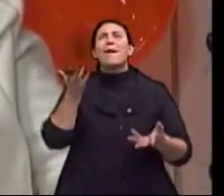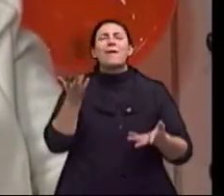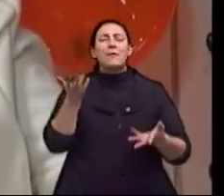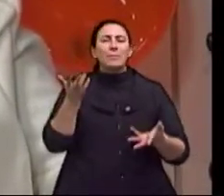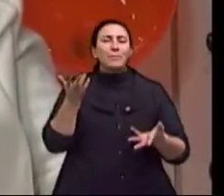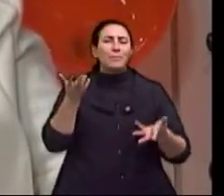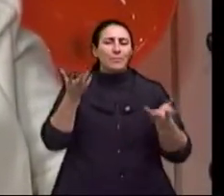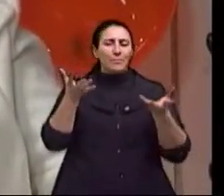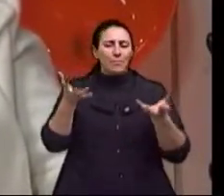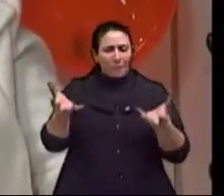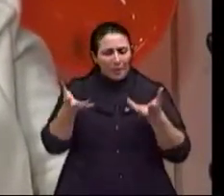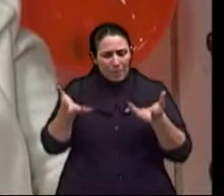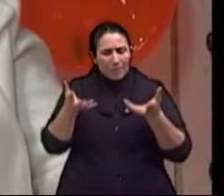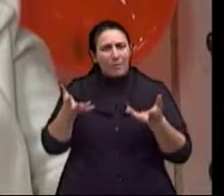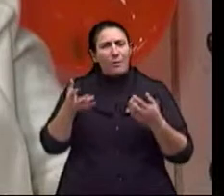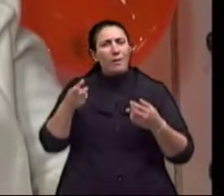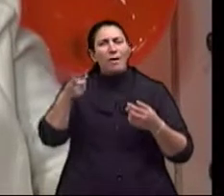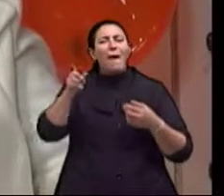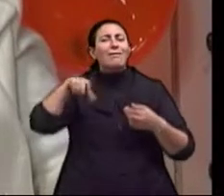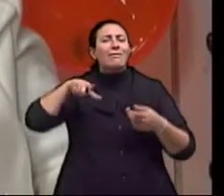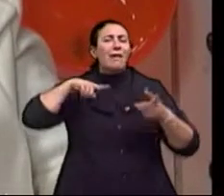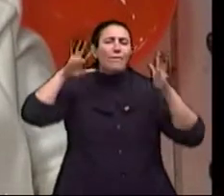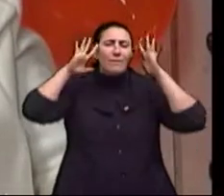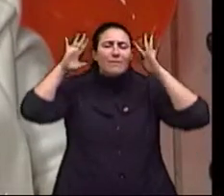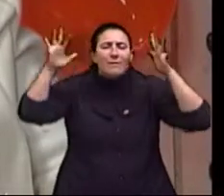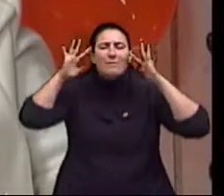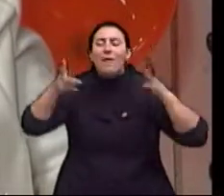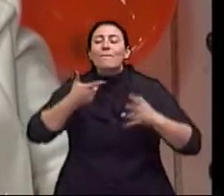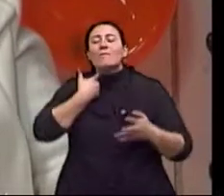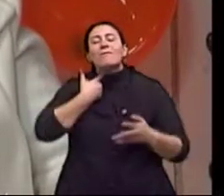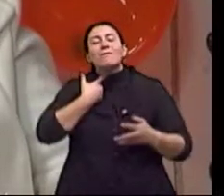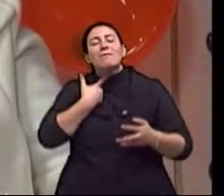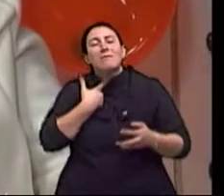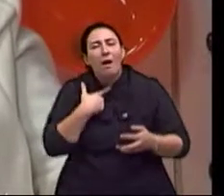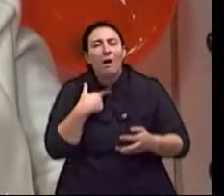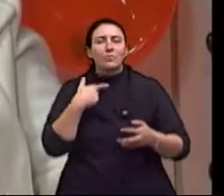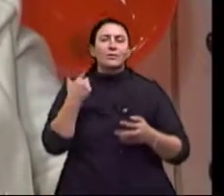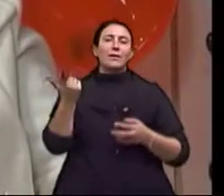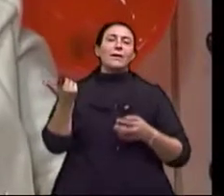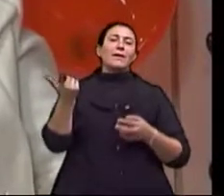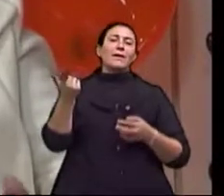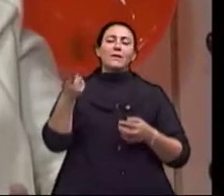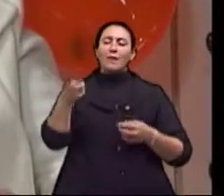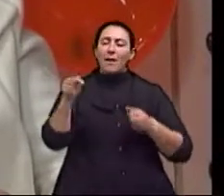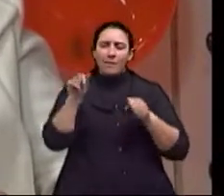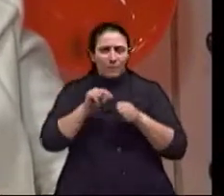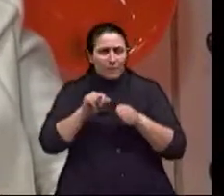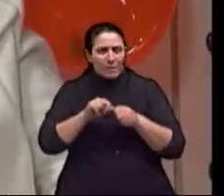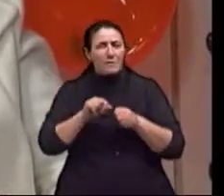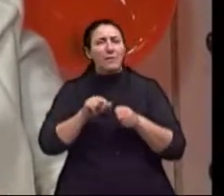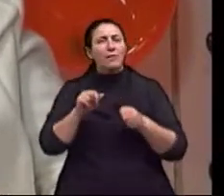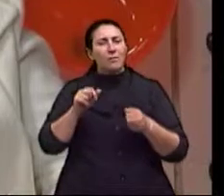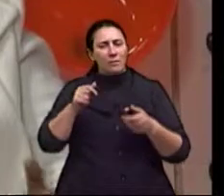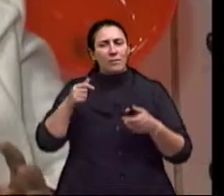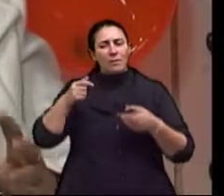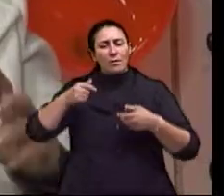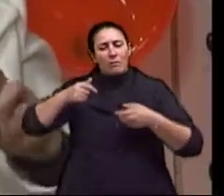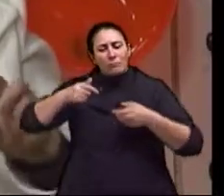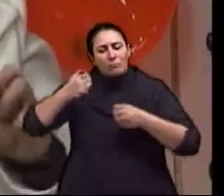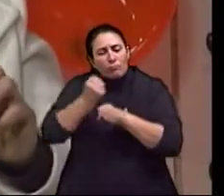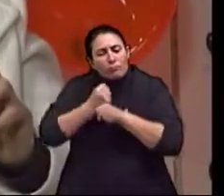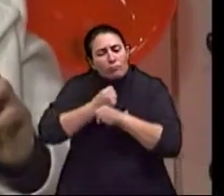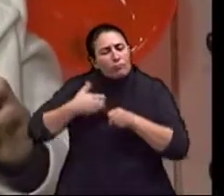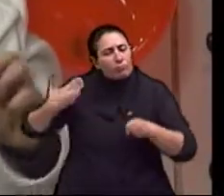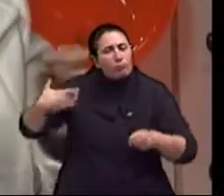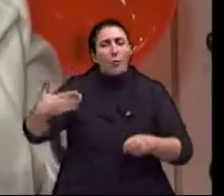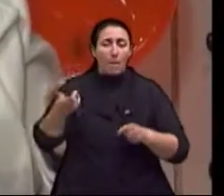de um desejo, de uma fantasia que se manteria intocável com o passar dos anos. Quer dizer,